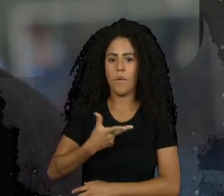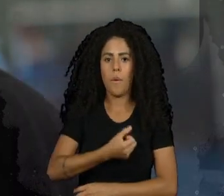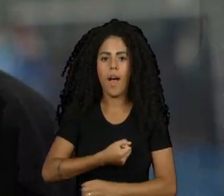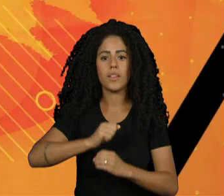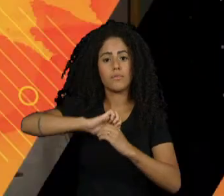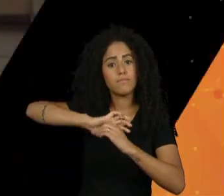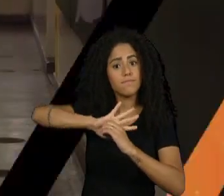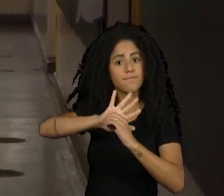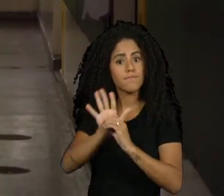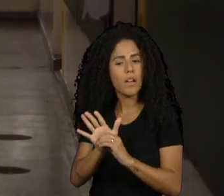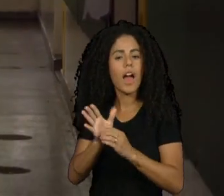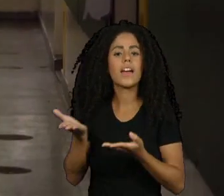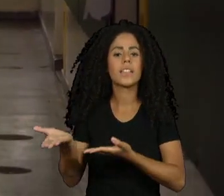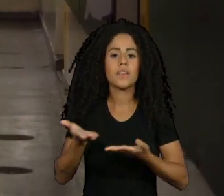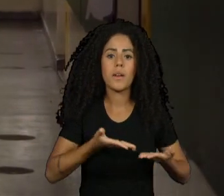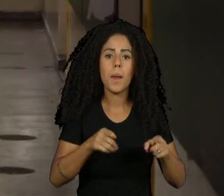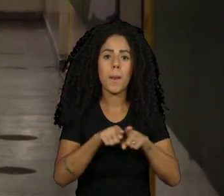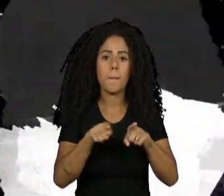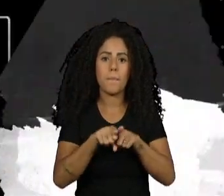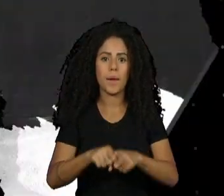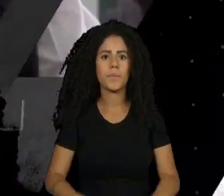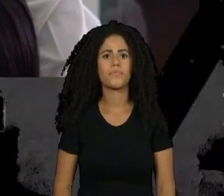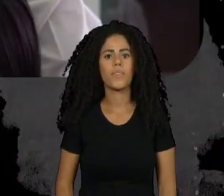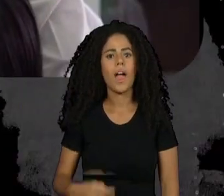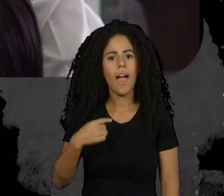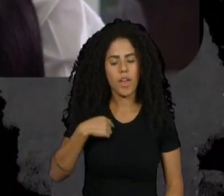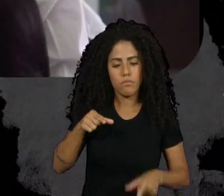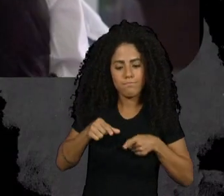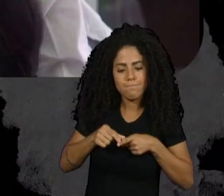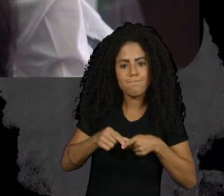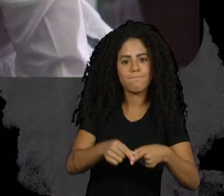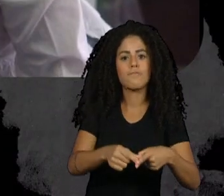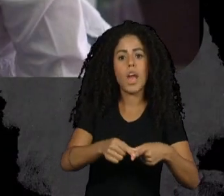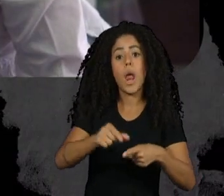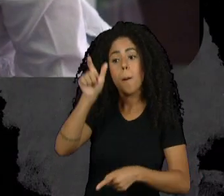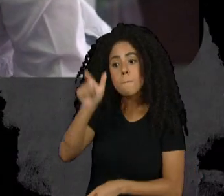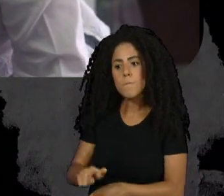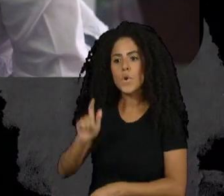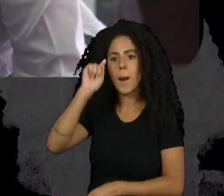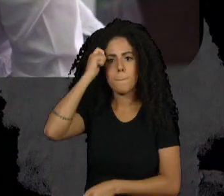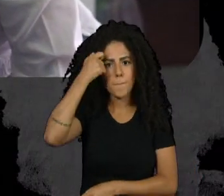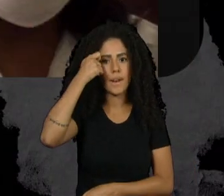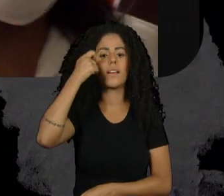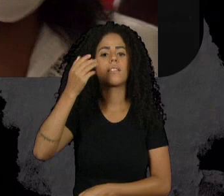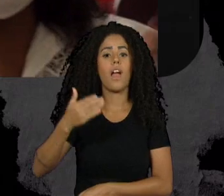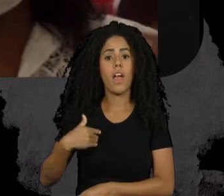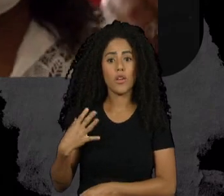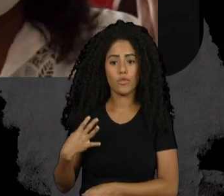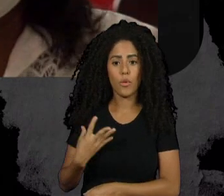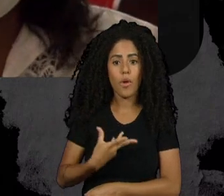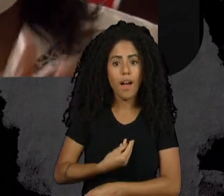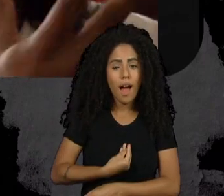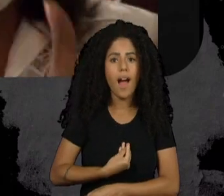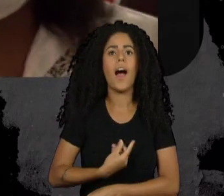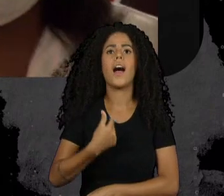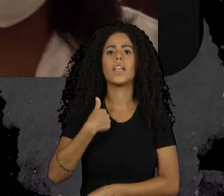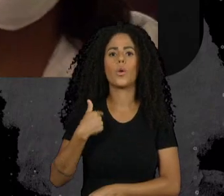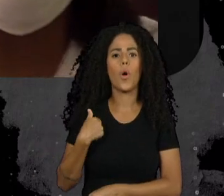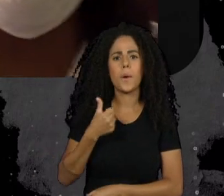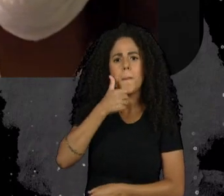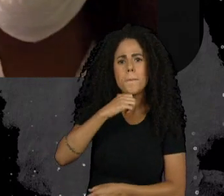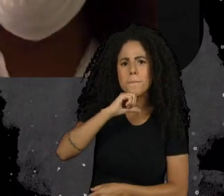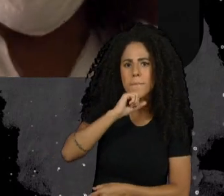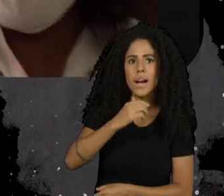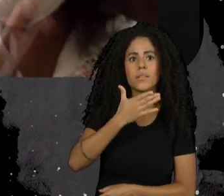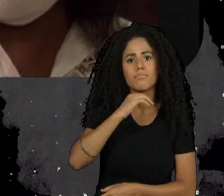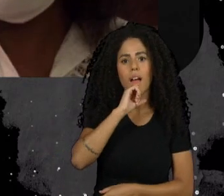positiva, né? Eu sou da periferia, sou uma negra, sou uma mulher transexual. Nunca se tive um ponto de um pai tirar uma